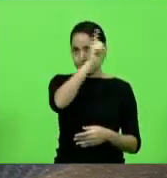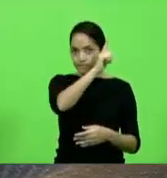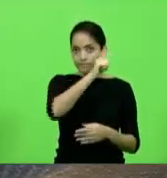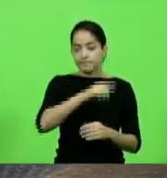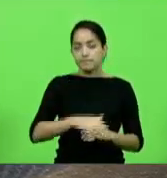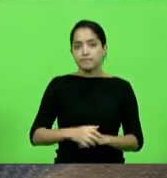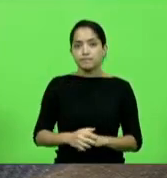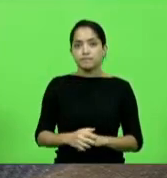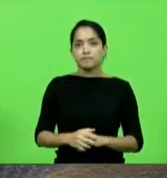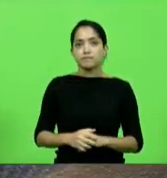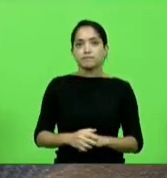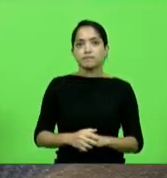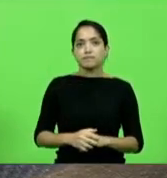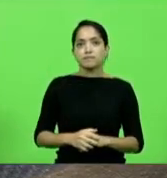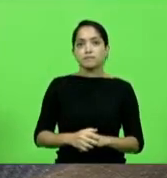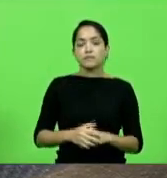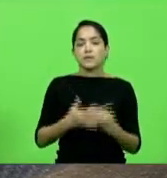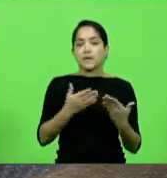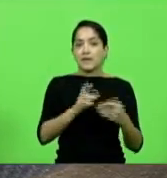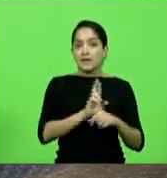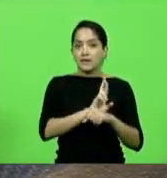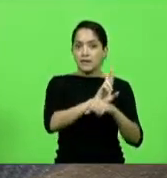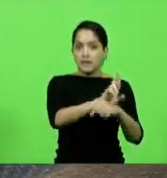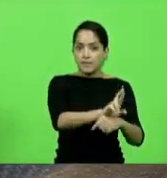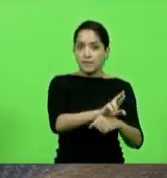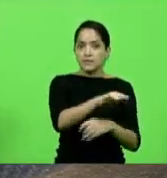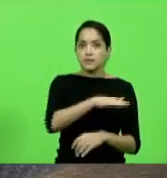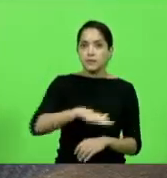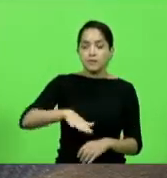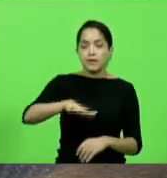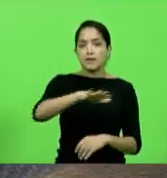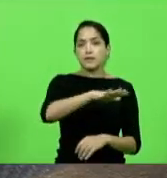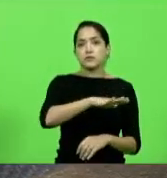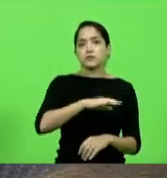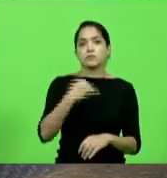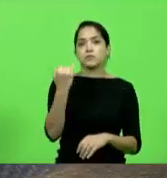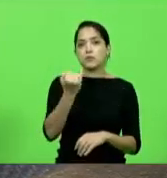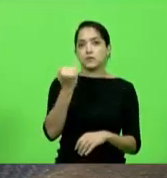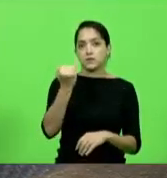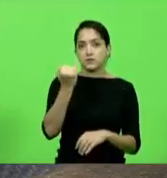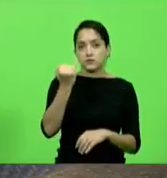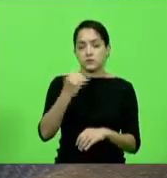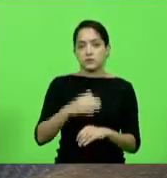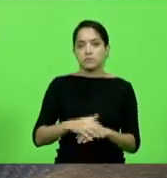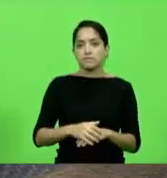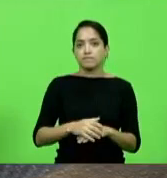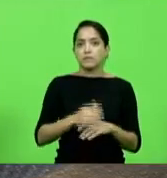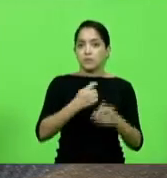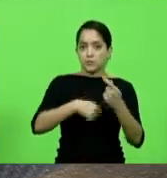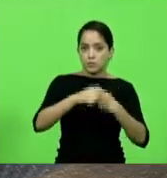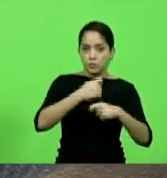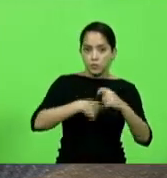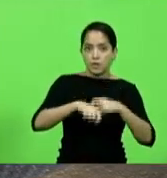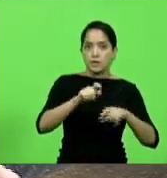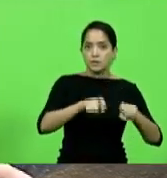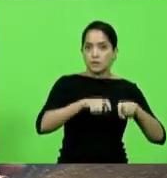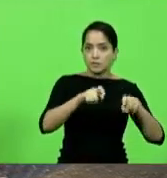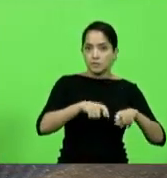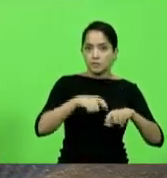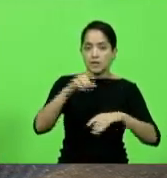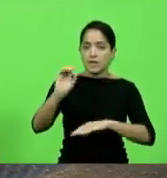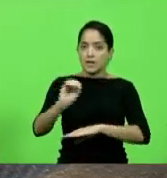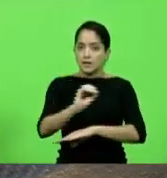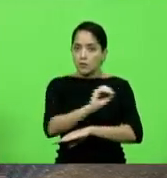que representa uma região relevante do agronegócio que é o oeste que é o meio